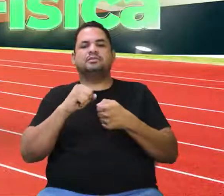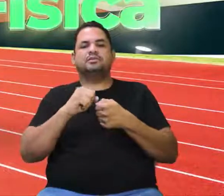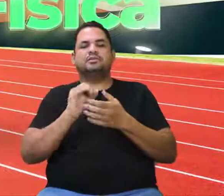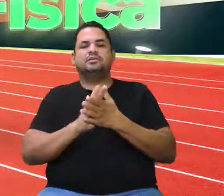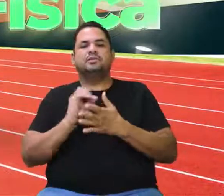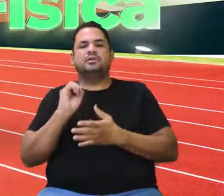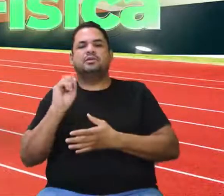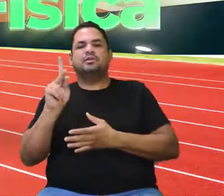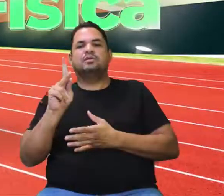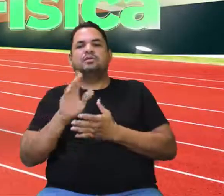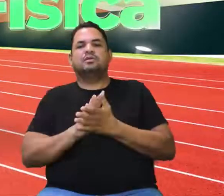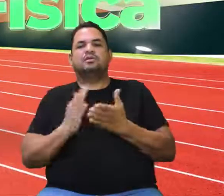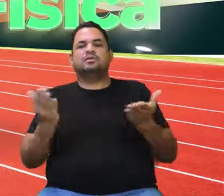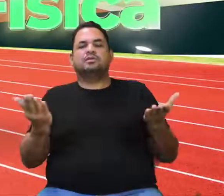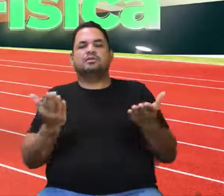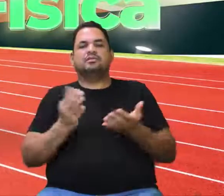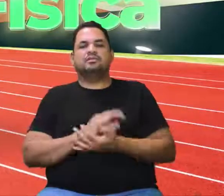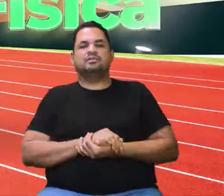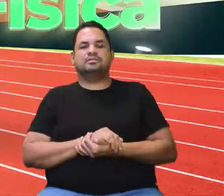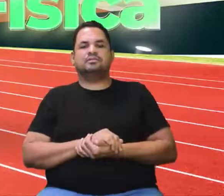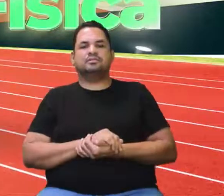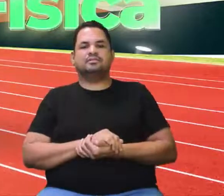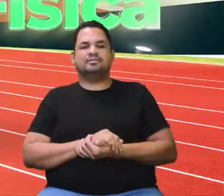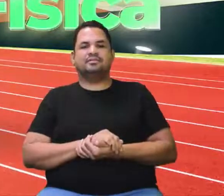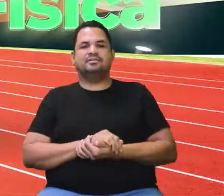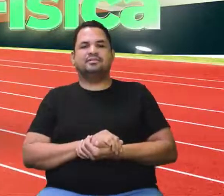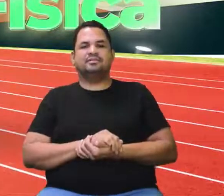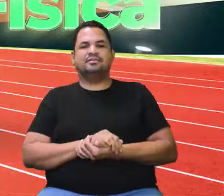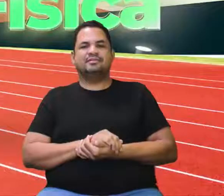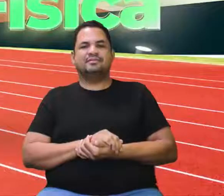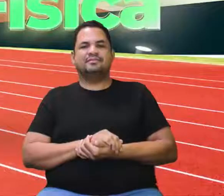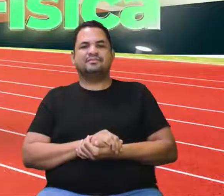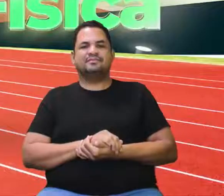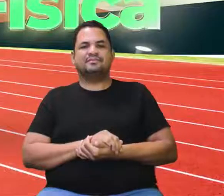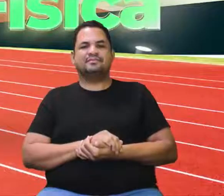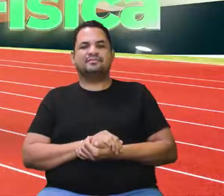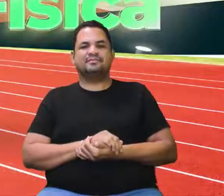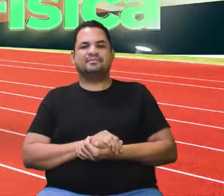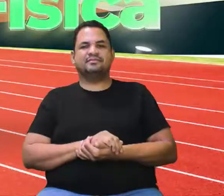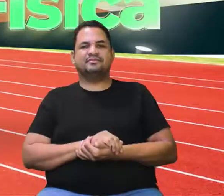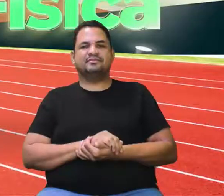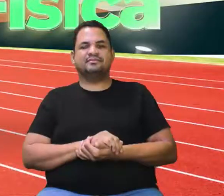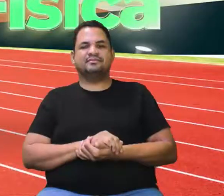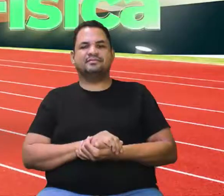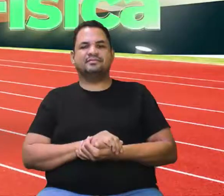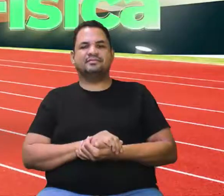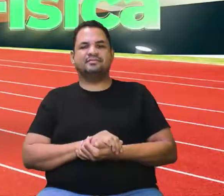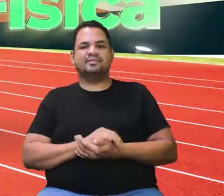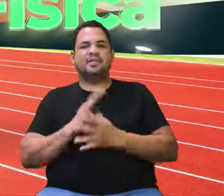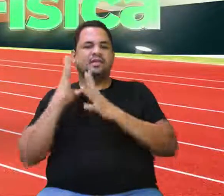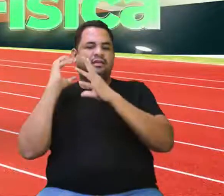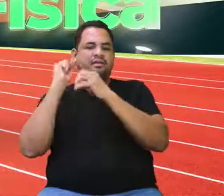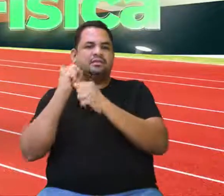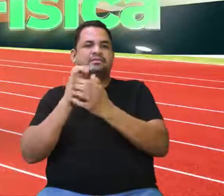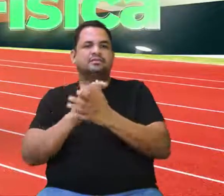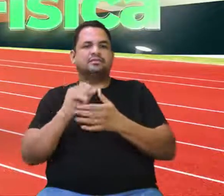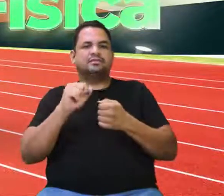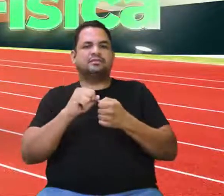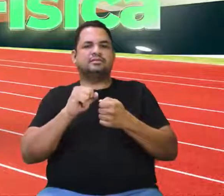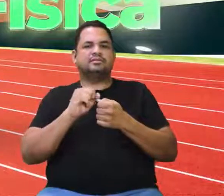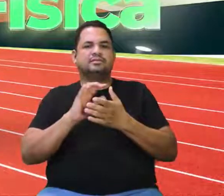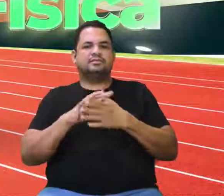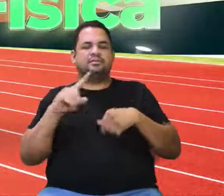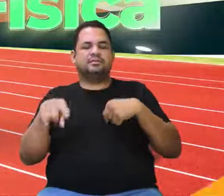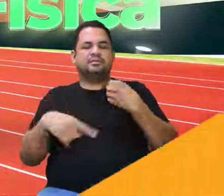Ok, professora Iris? A professora Iris não quer mais levantar. Relaxou demais. gostoso, gente. Gente, revisão feita. Mexa-se feito.